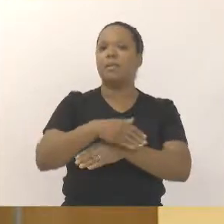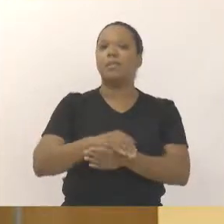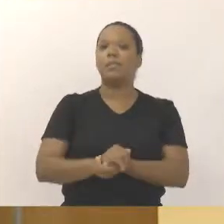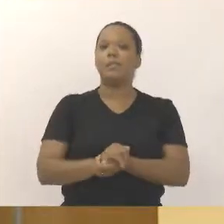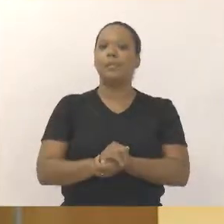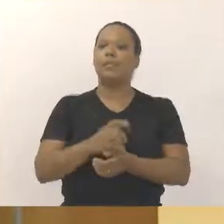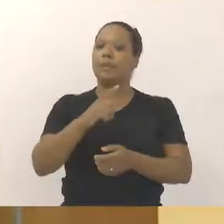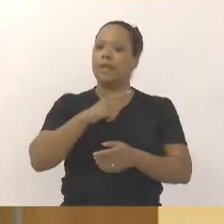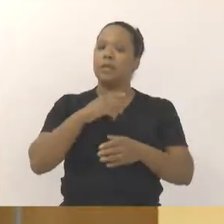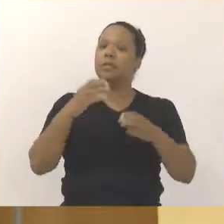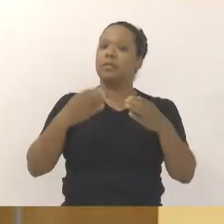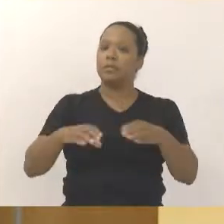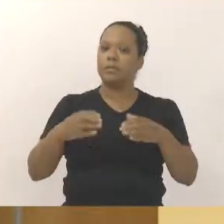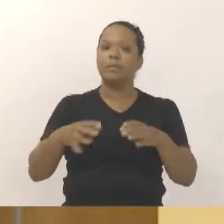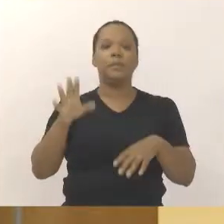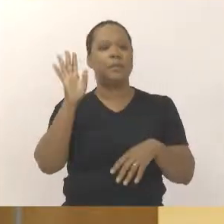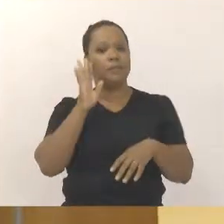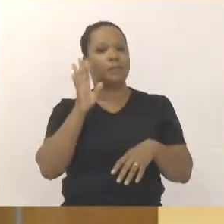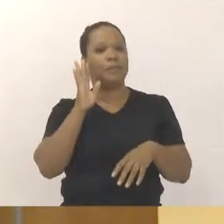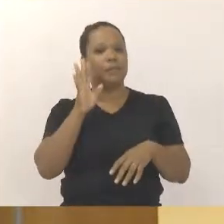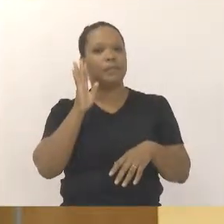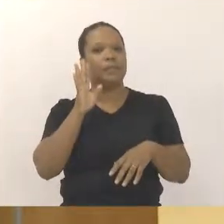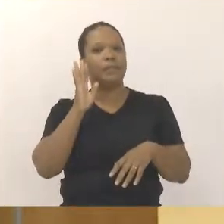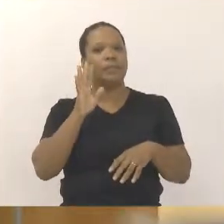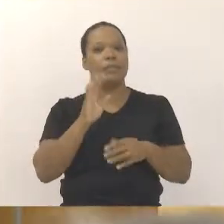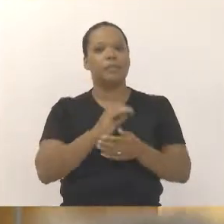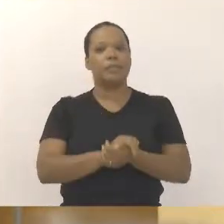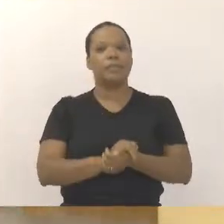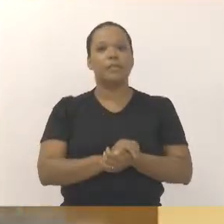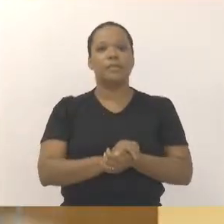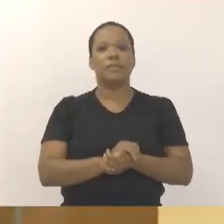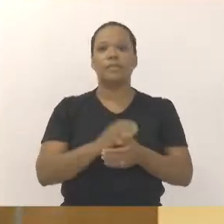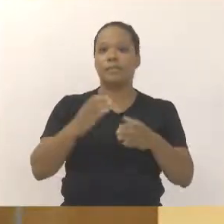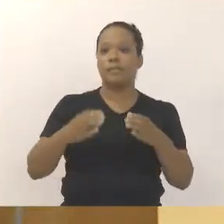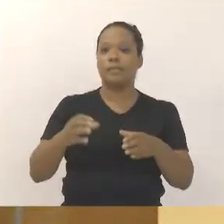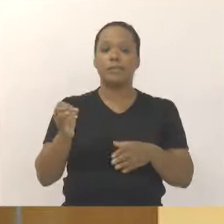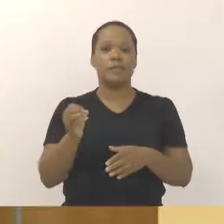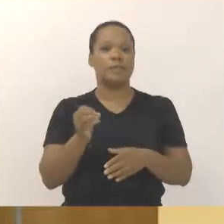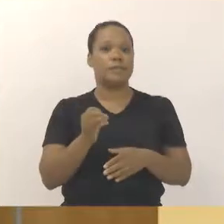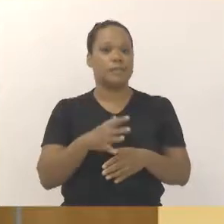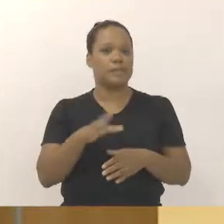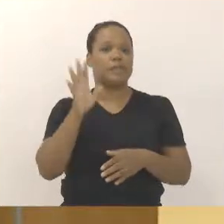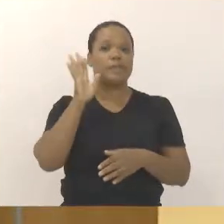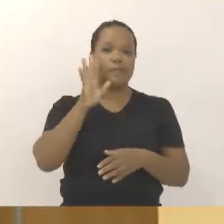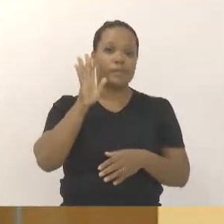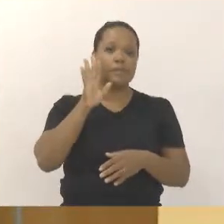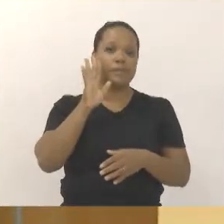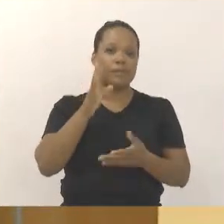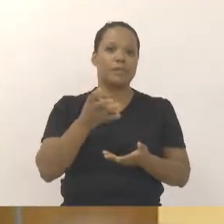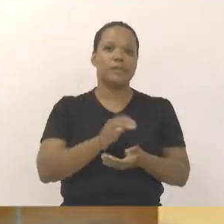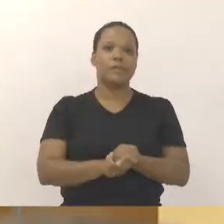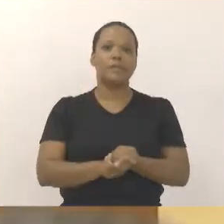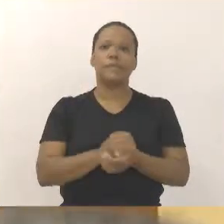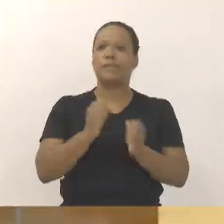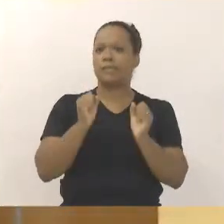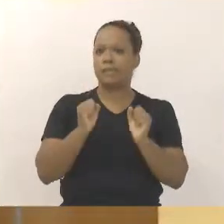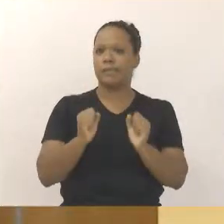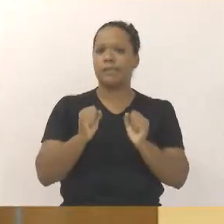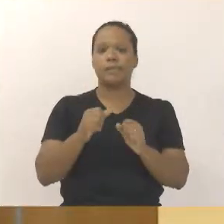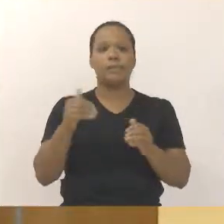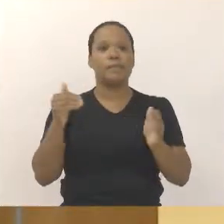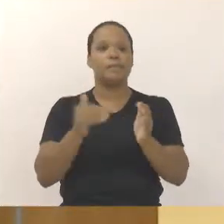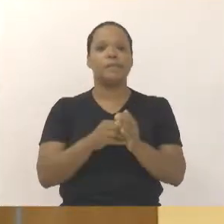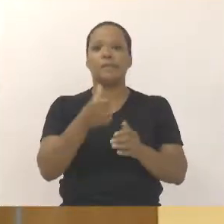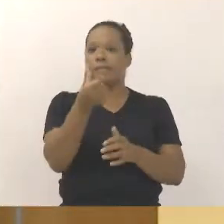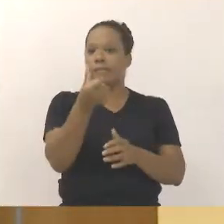tem esses locais aí bem bacanas, inclusive um ambiente novo agora, com uma estrutura bem bacana, que pode acomodar ali até